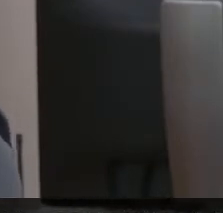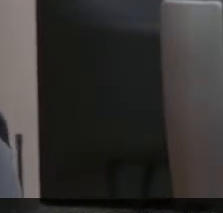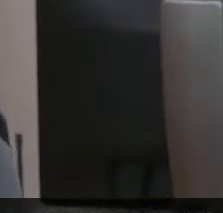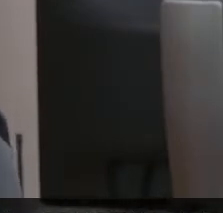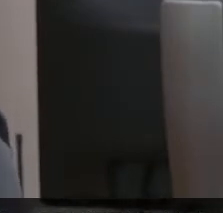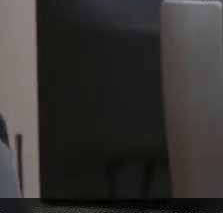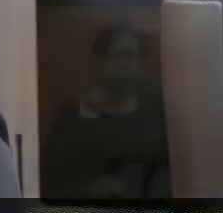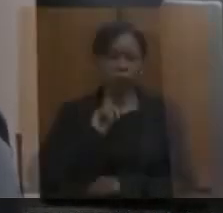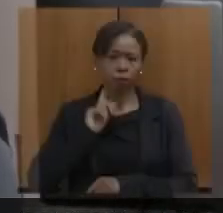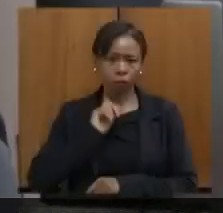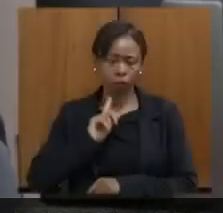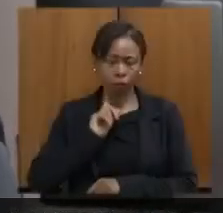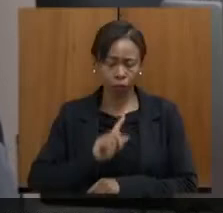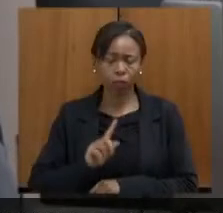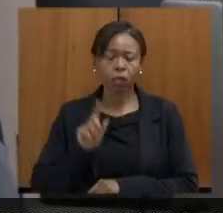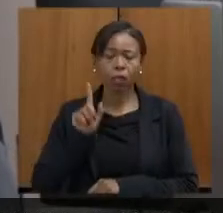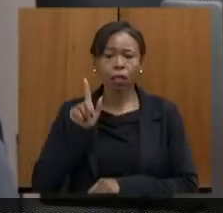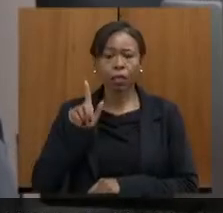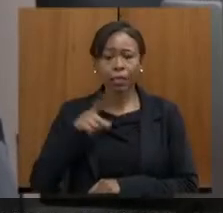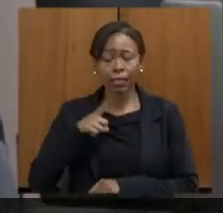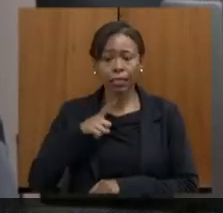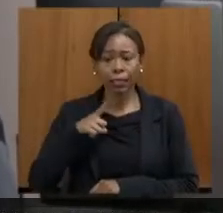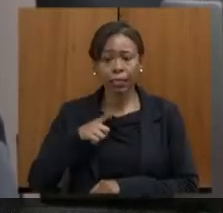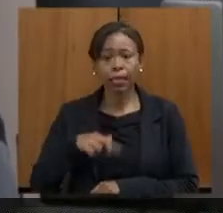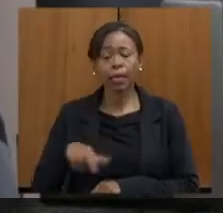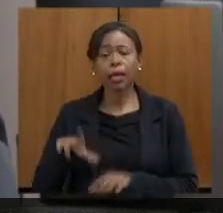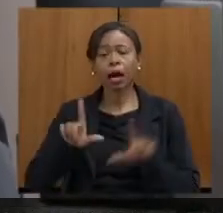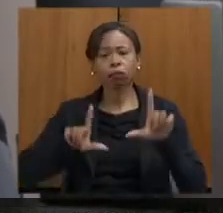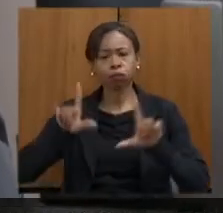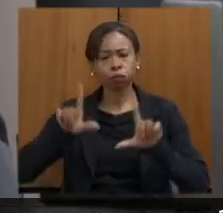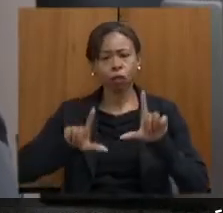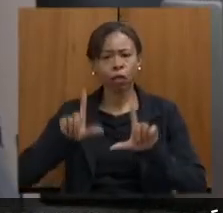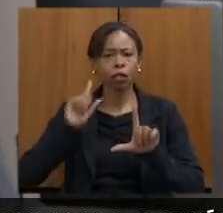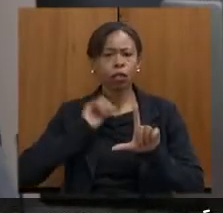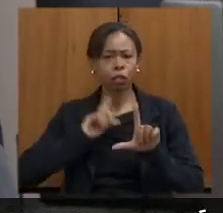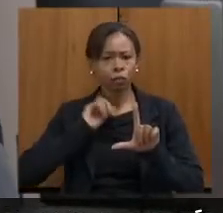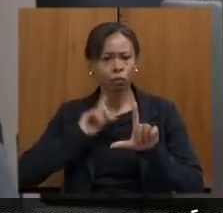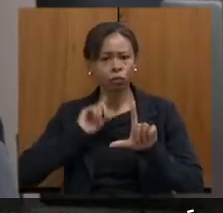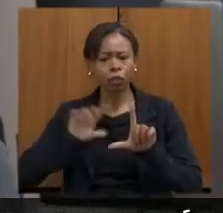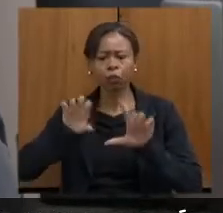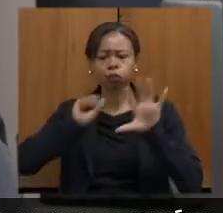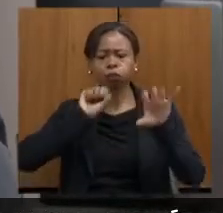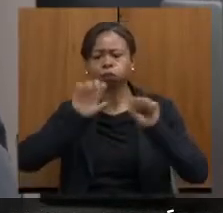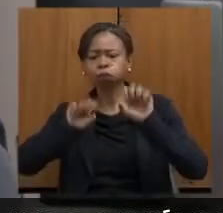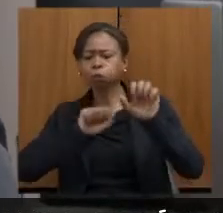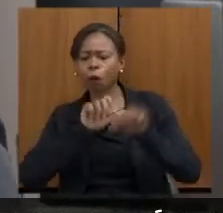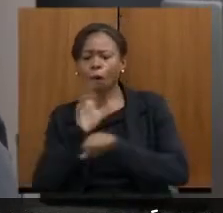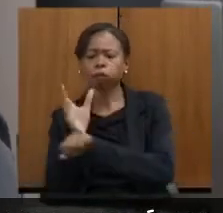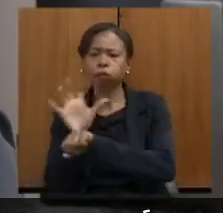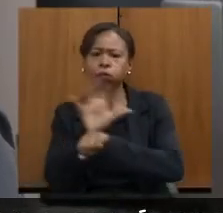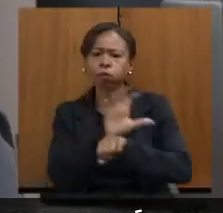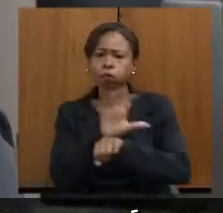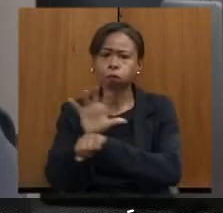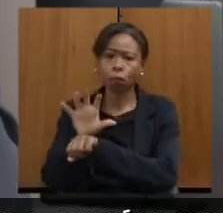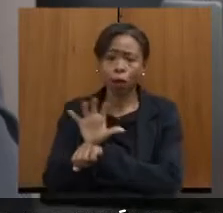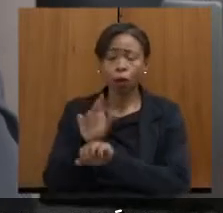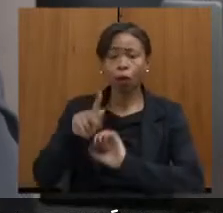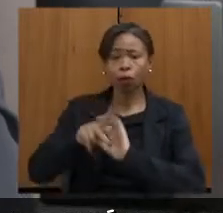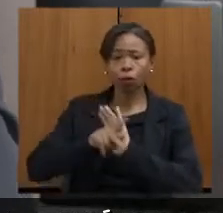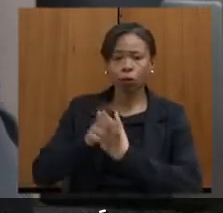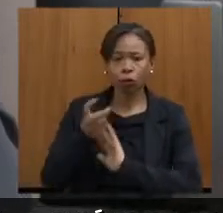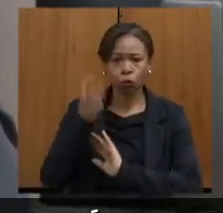municípios onde a Rede Minas foi, captando imagens da cultura local e é passada